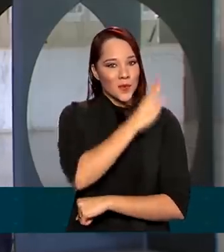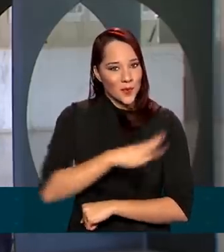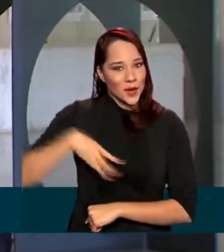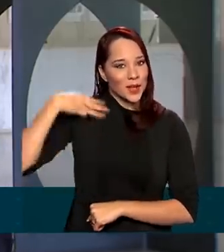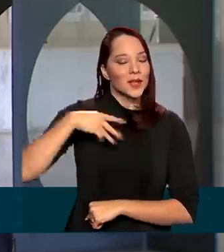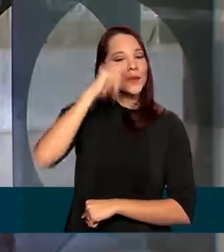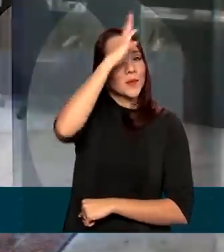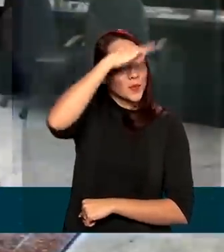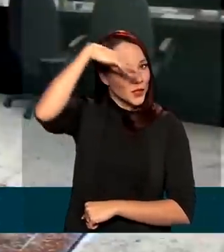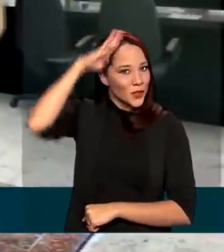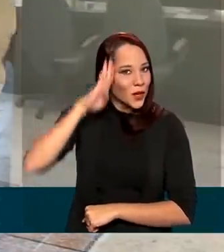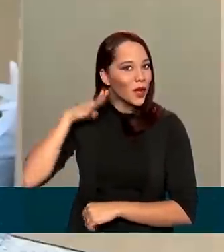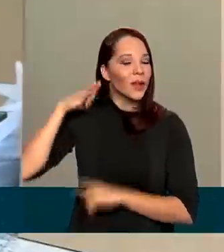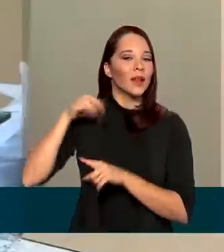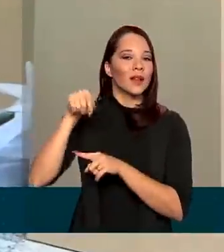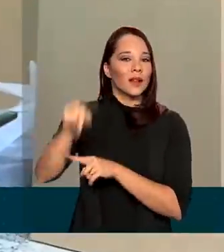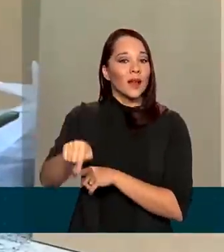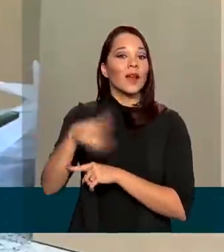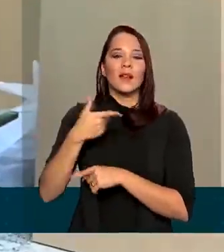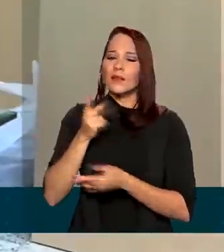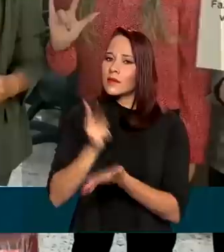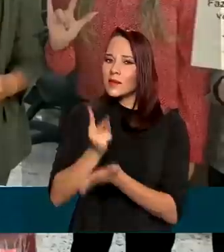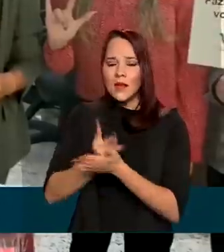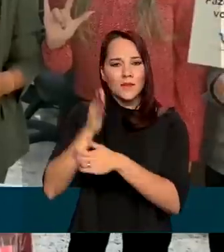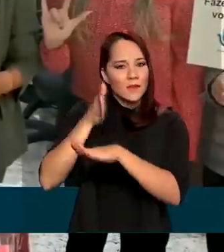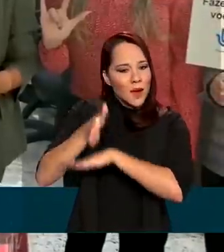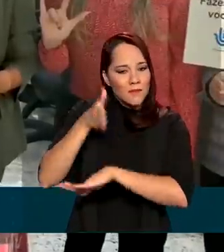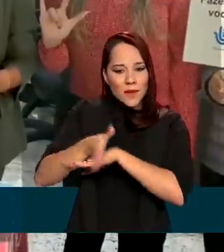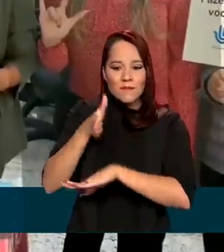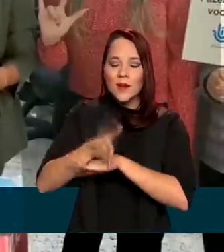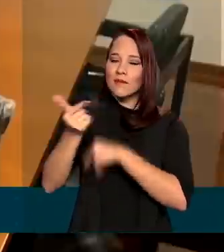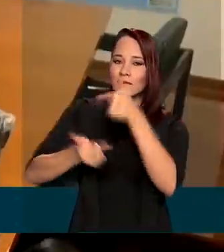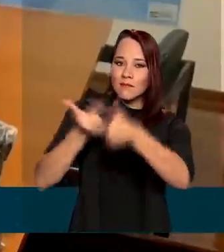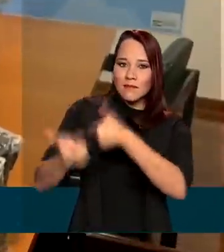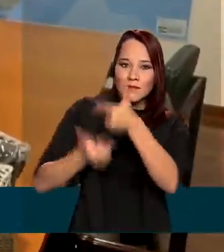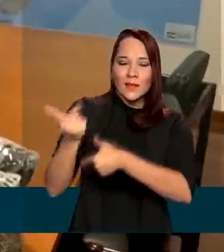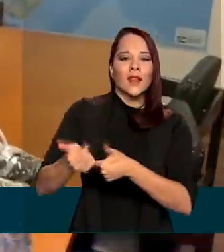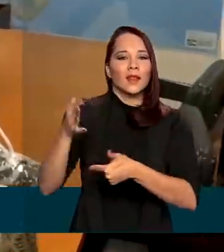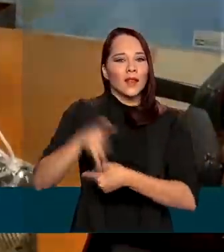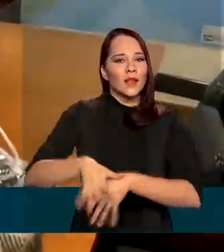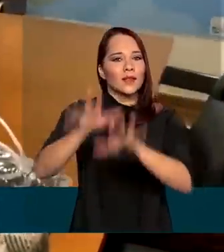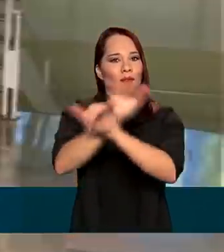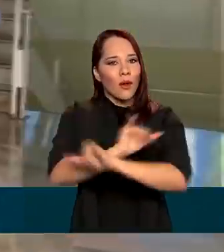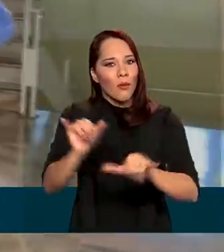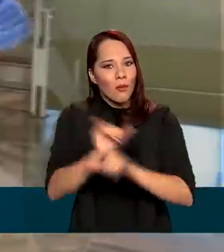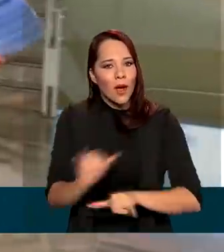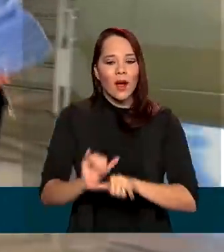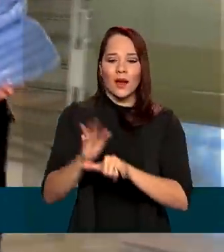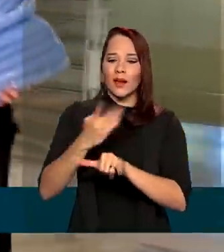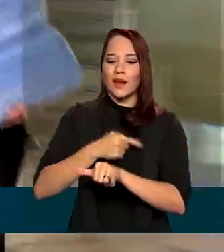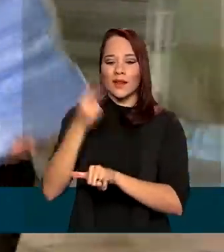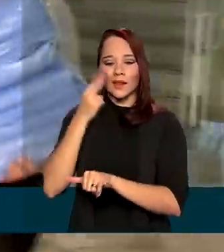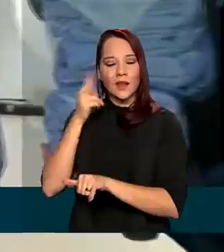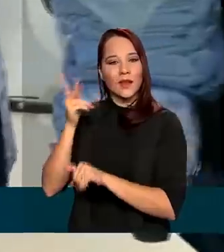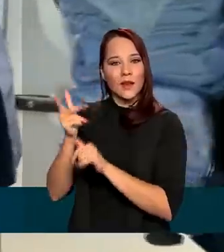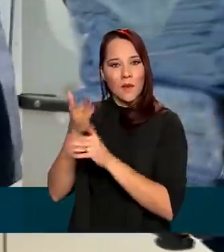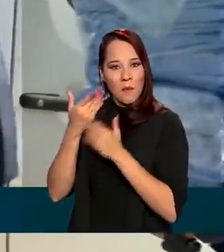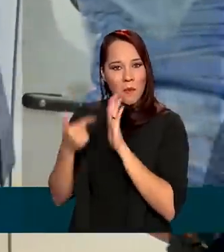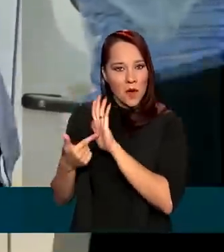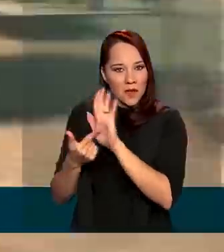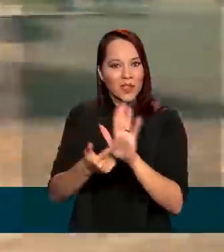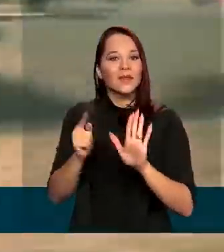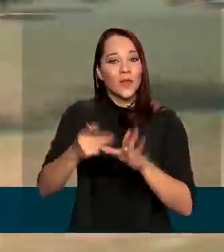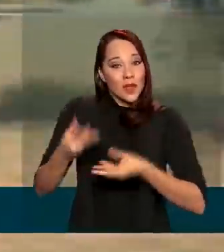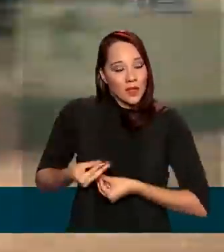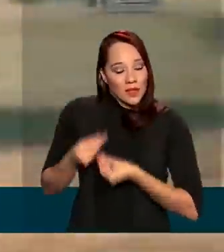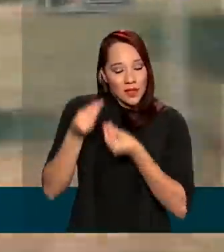Michelle Bolsonaro, que participa ativamente dessas campanhas e nessas imagens, inclusive, por exemplo, são da